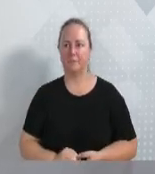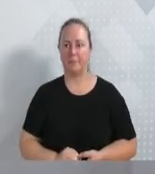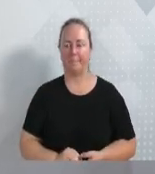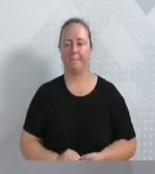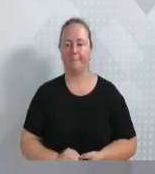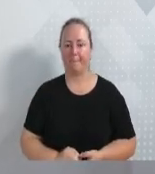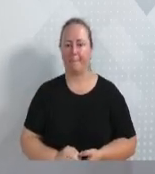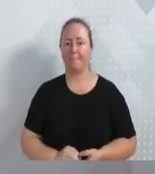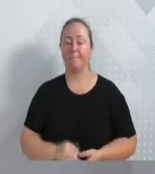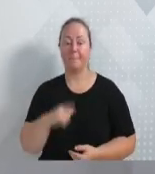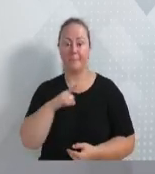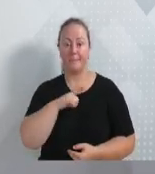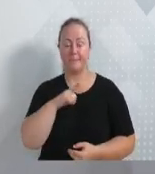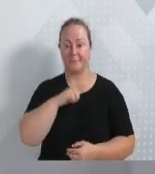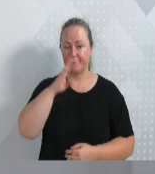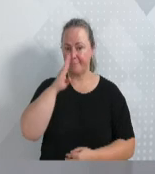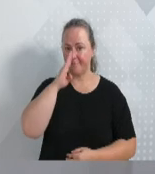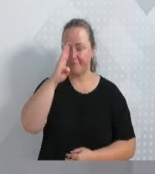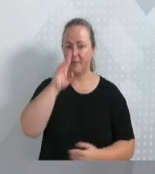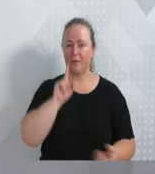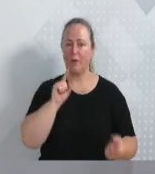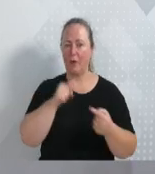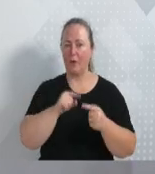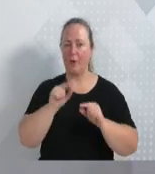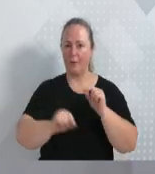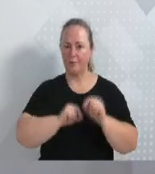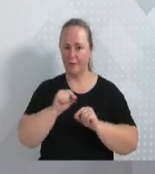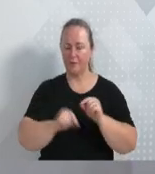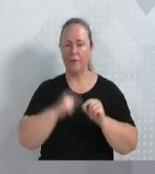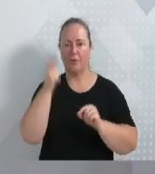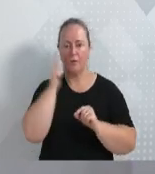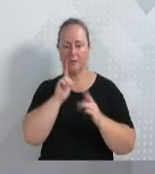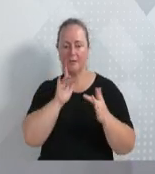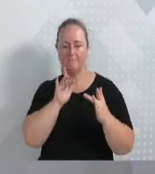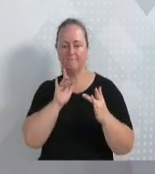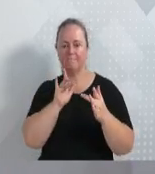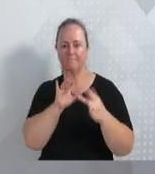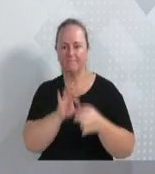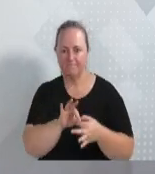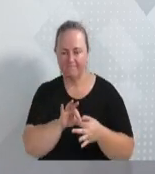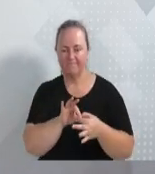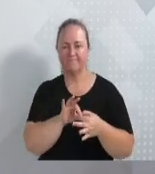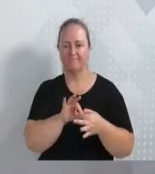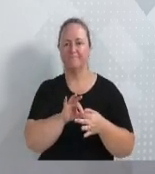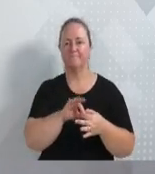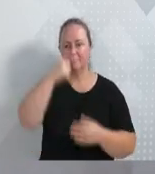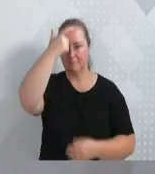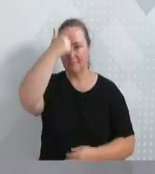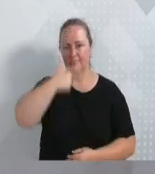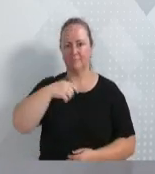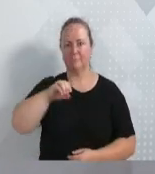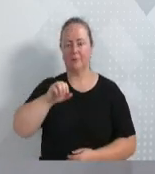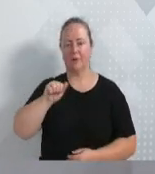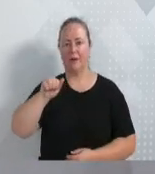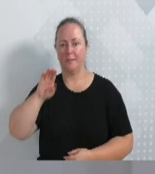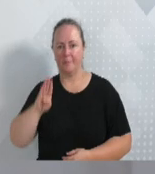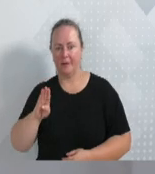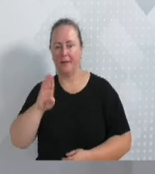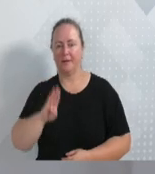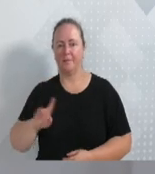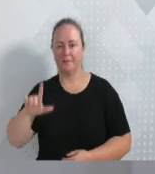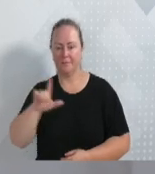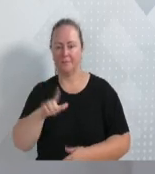como um dos nossos principais objetivos aproximar o cidadão da OAB Blumenau e executar ações e